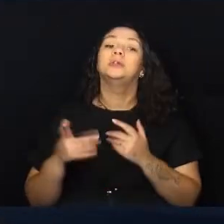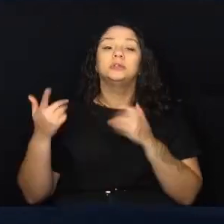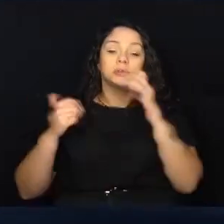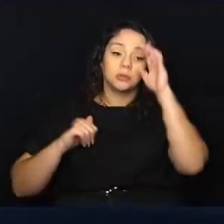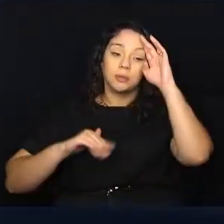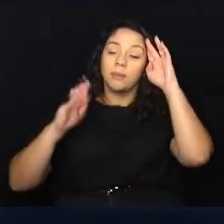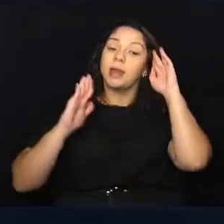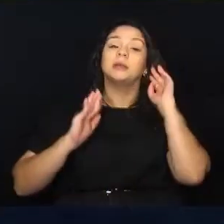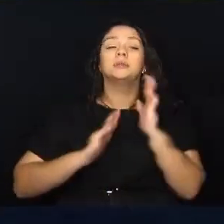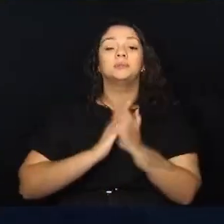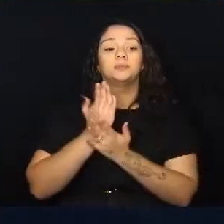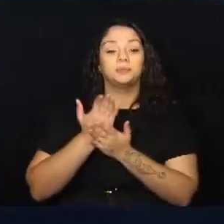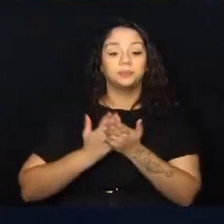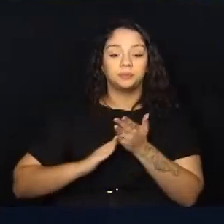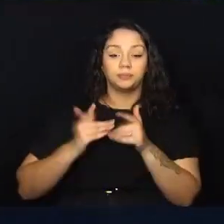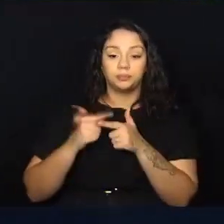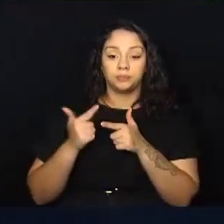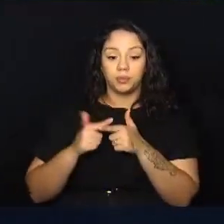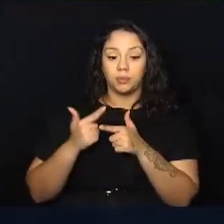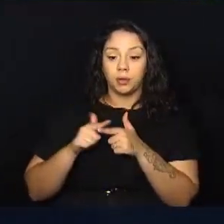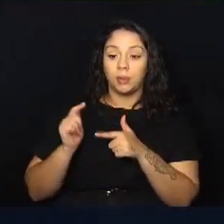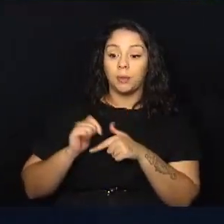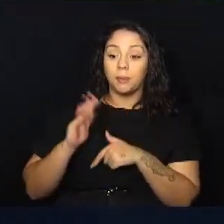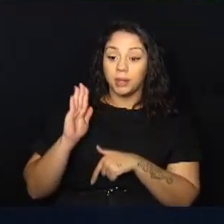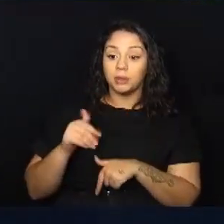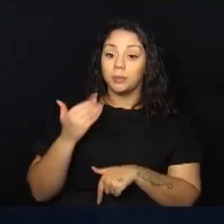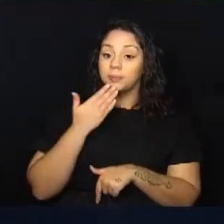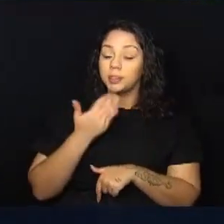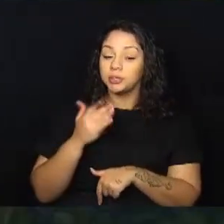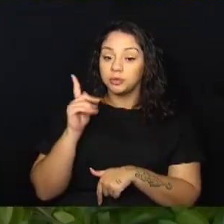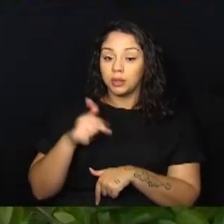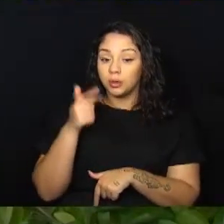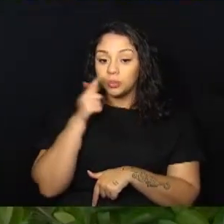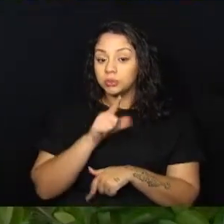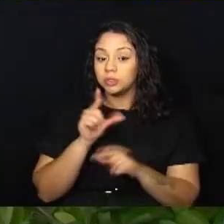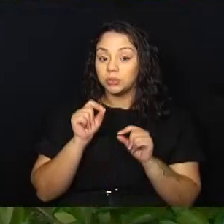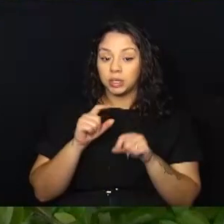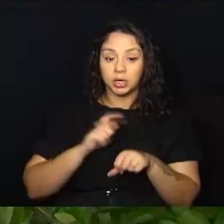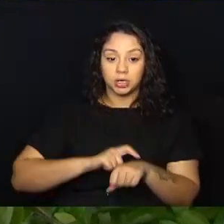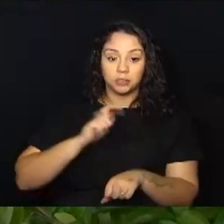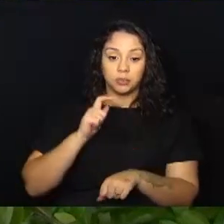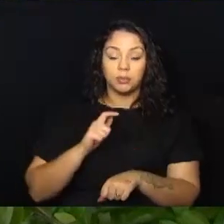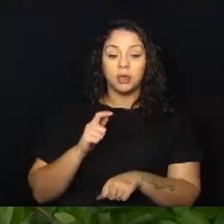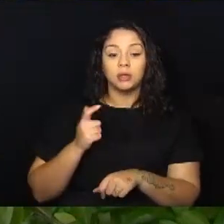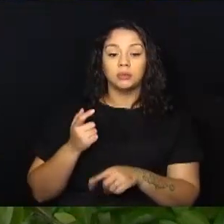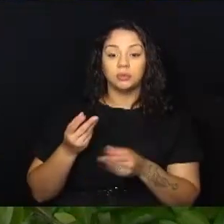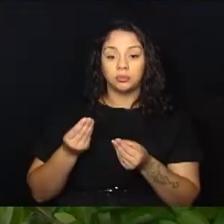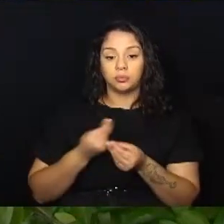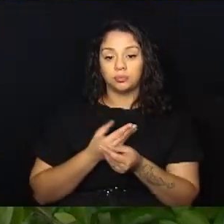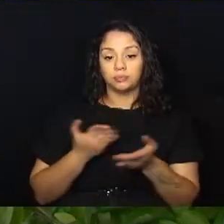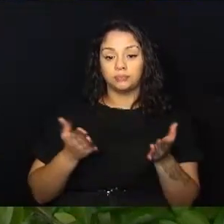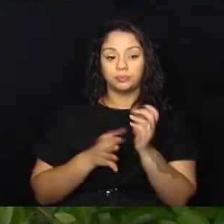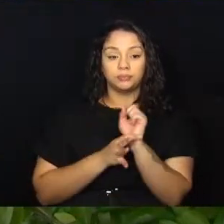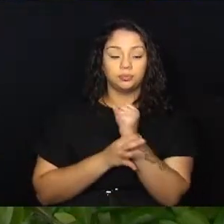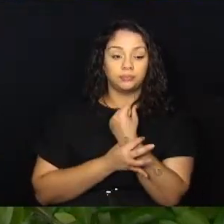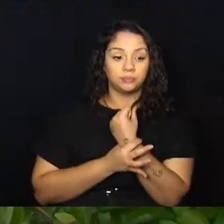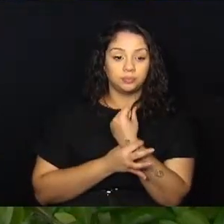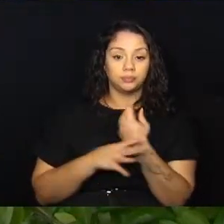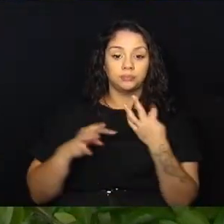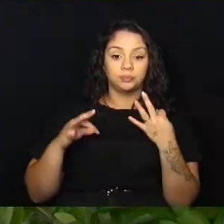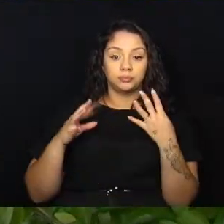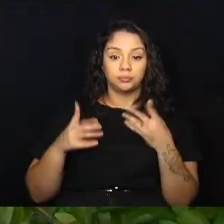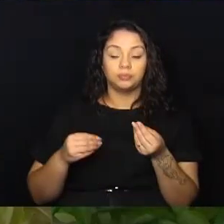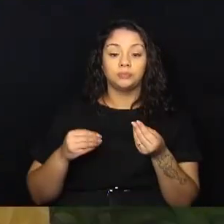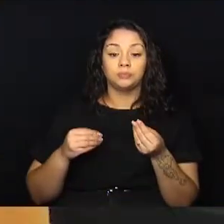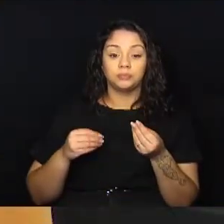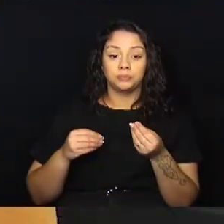que não tem, acaba ali causando mais dor e desconforto para a família. Então, esse requerimento é para que a gente consiga, nesse momento, pelo